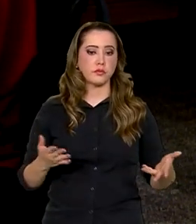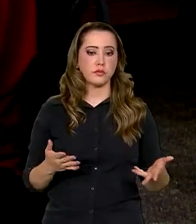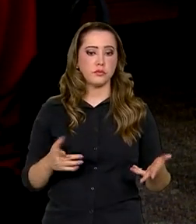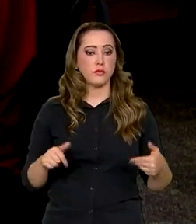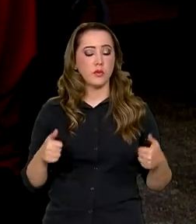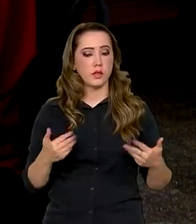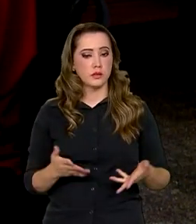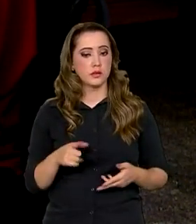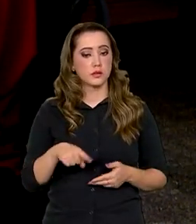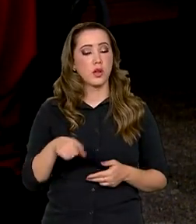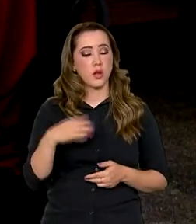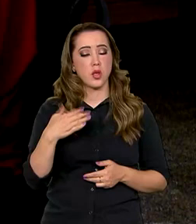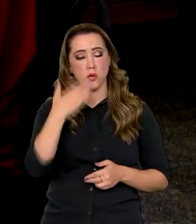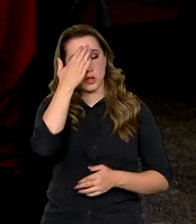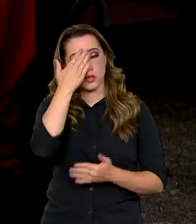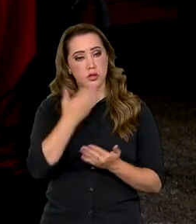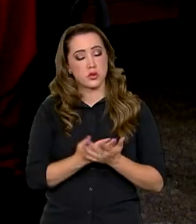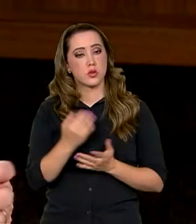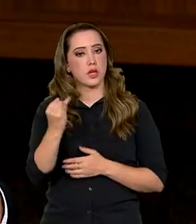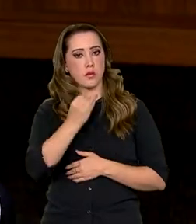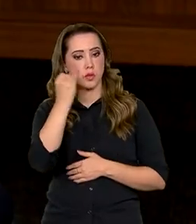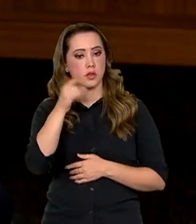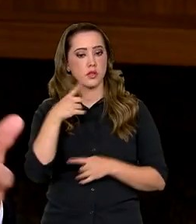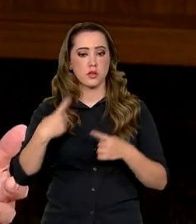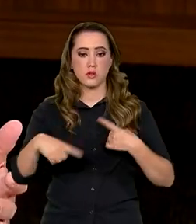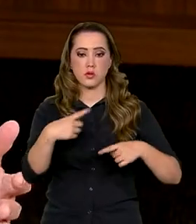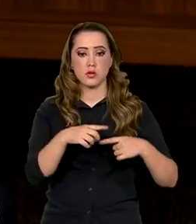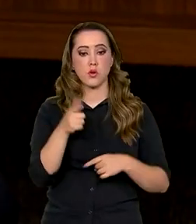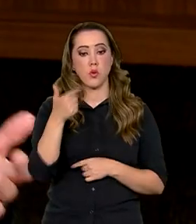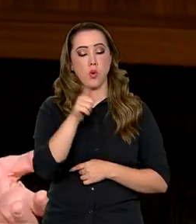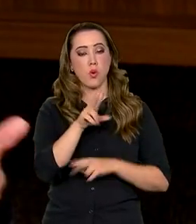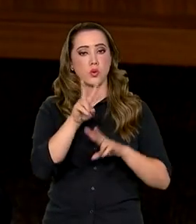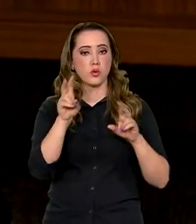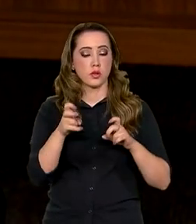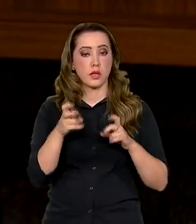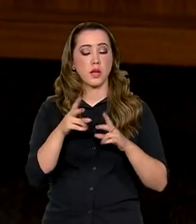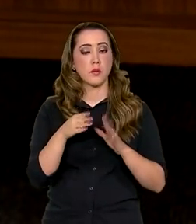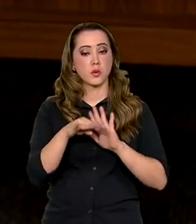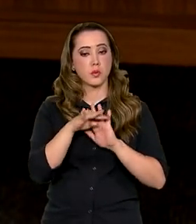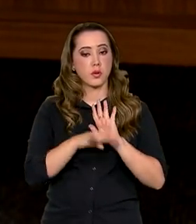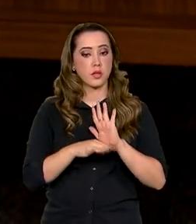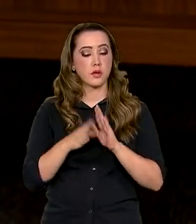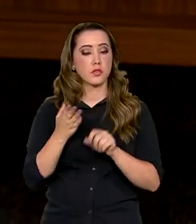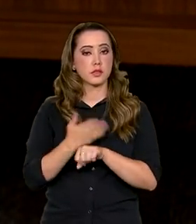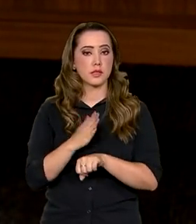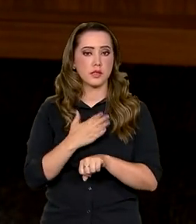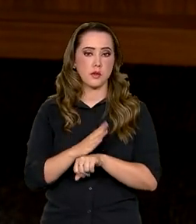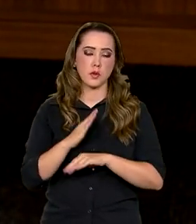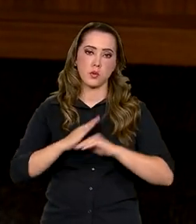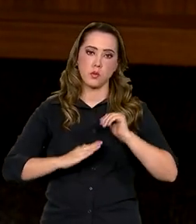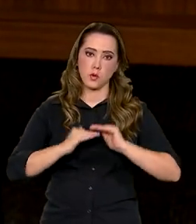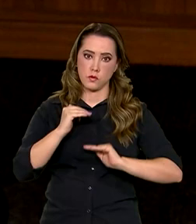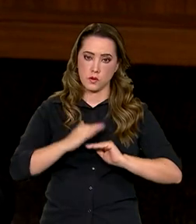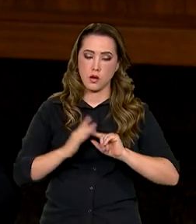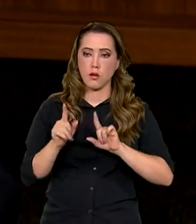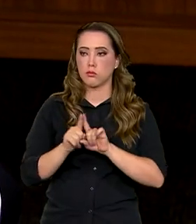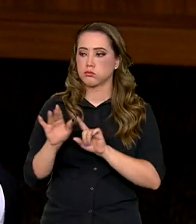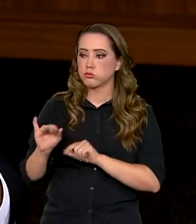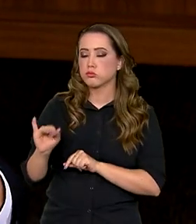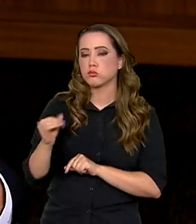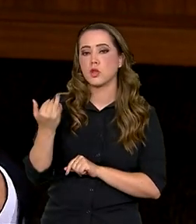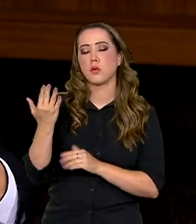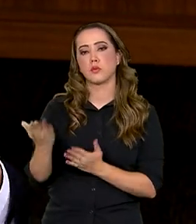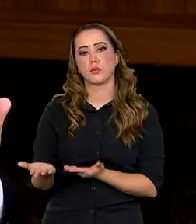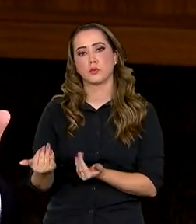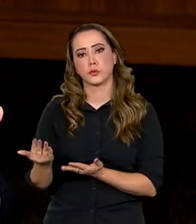Portanto, eu acho que é fundamental esse debate. Outro tema do programa foi qualificação profissional e oportunidades para